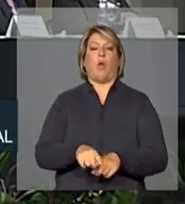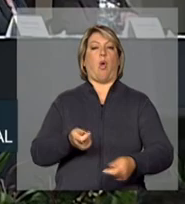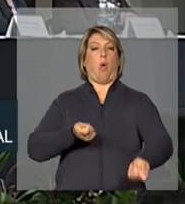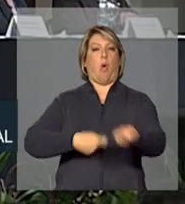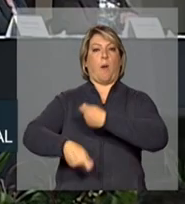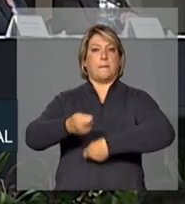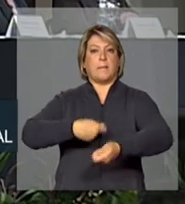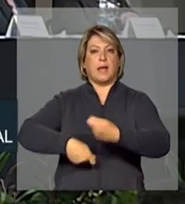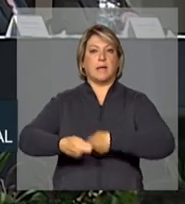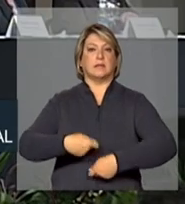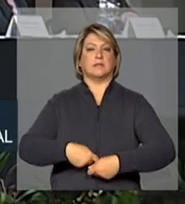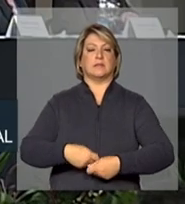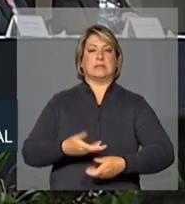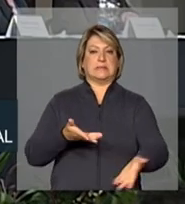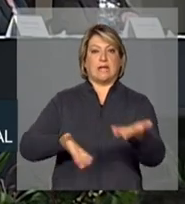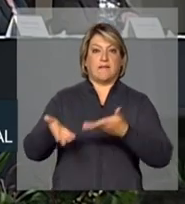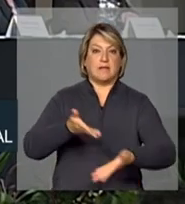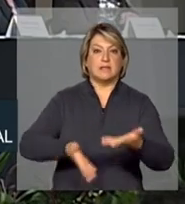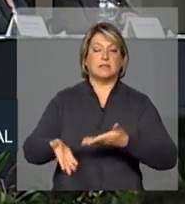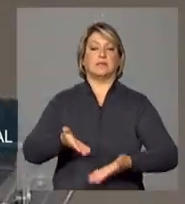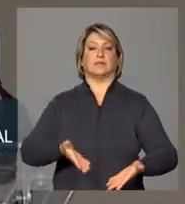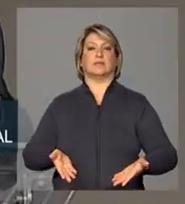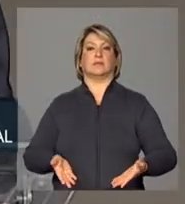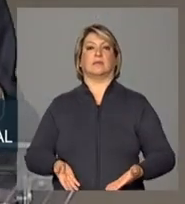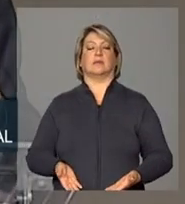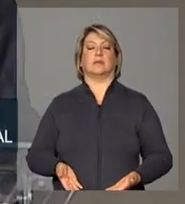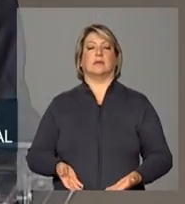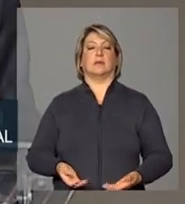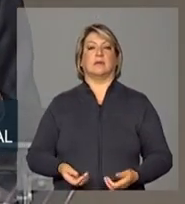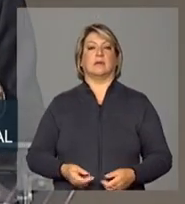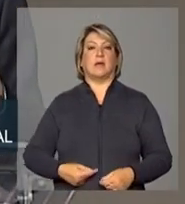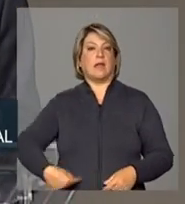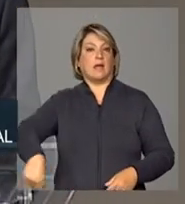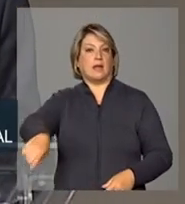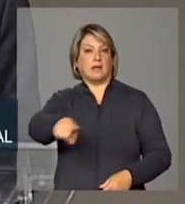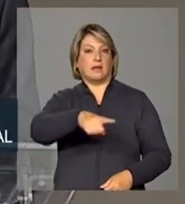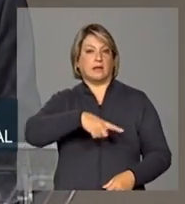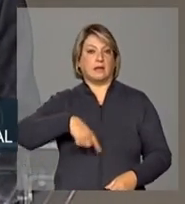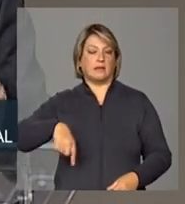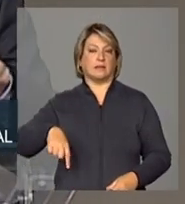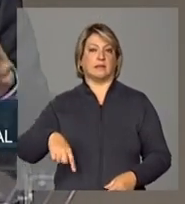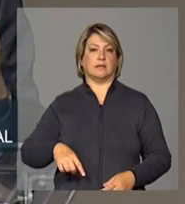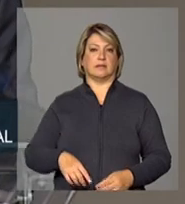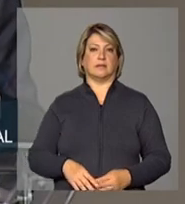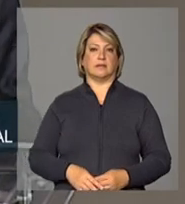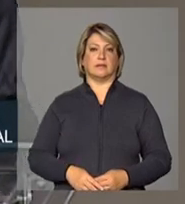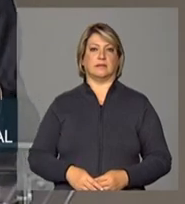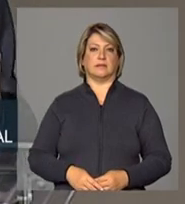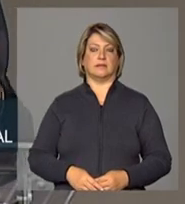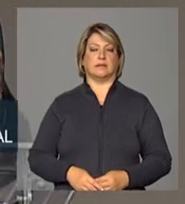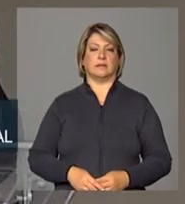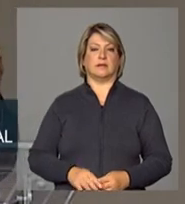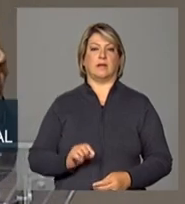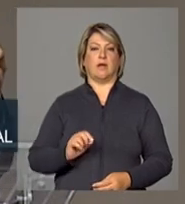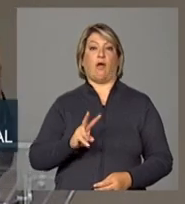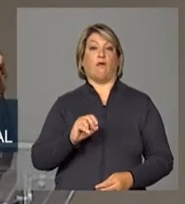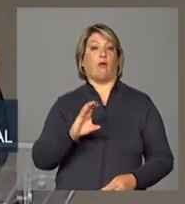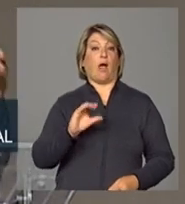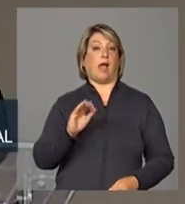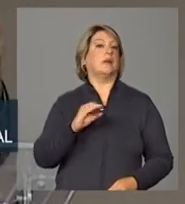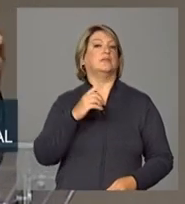a cadeia de serviços dessas dessas vocações